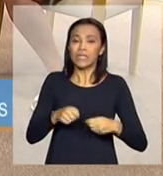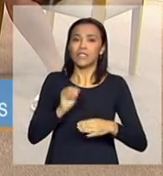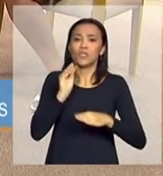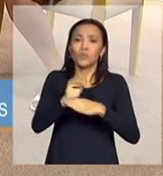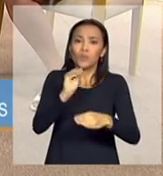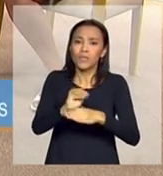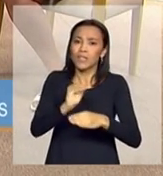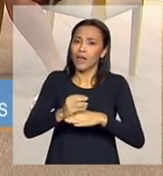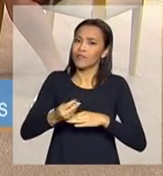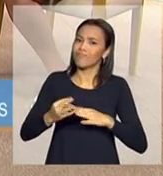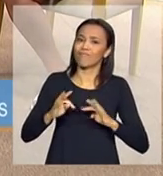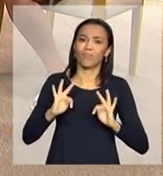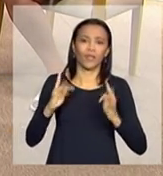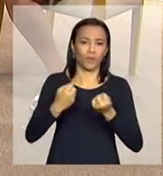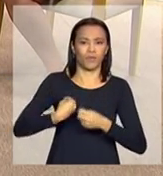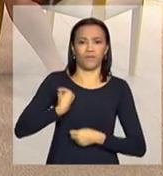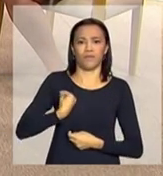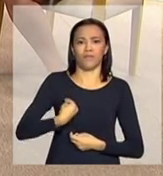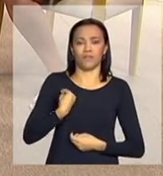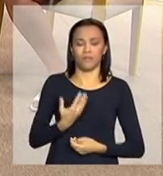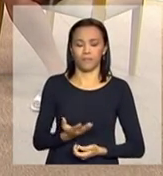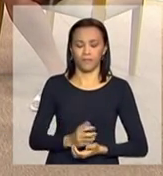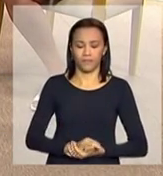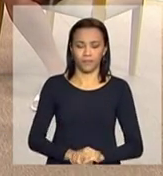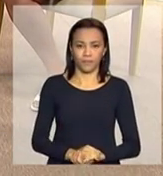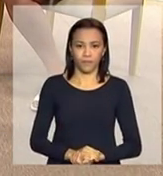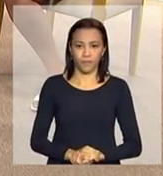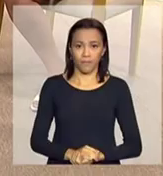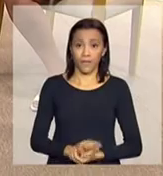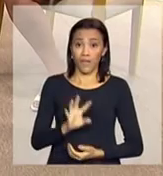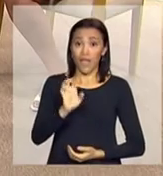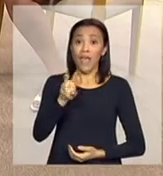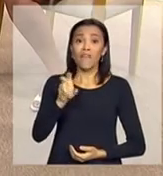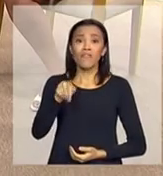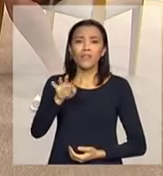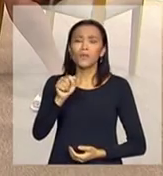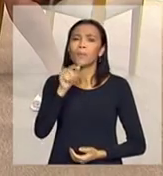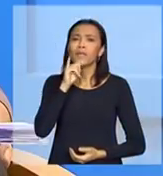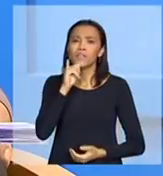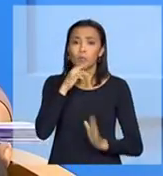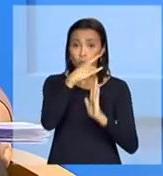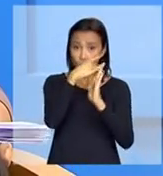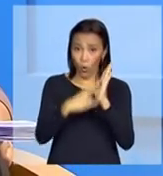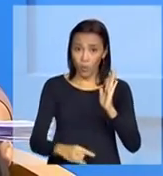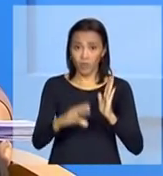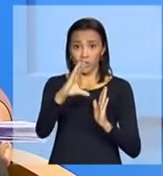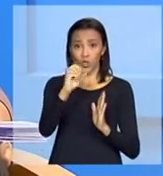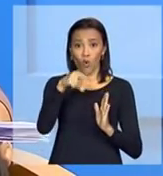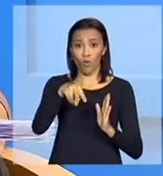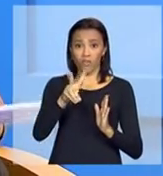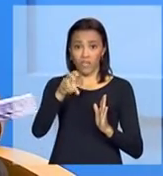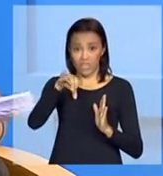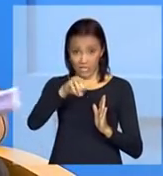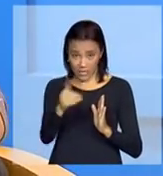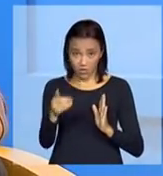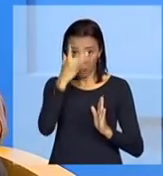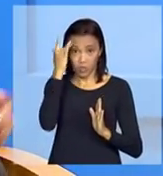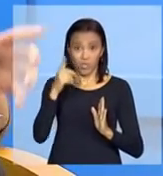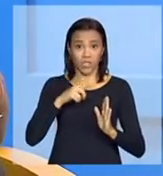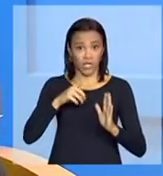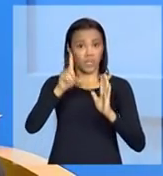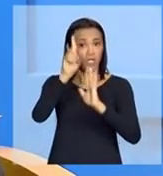toda a vida. É, Wilson, a Convenção sobre o Direito de Pessoas com Deficiência ajudou nesse